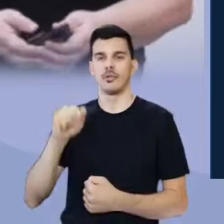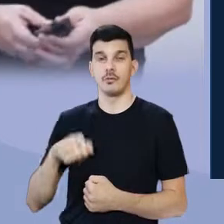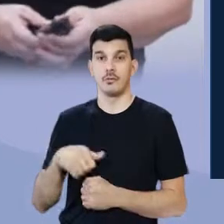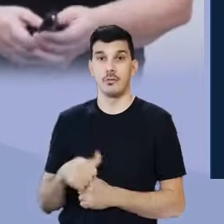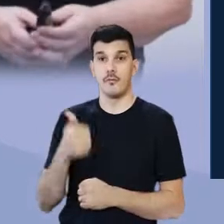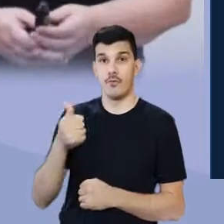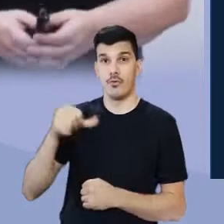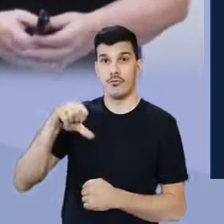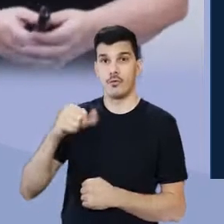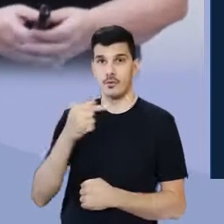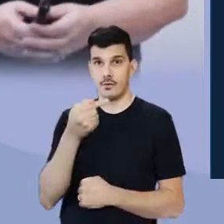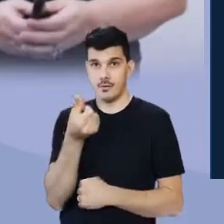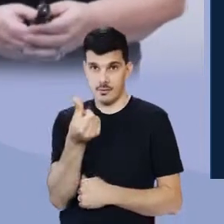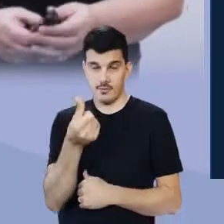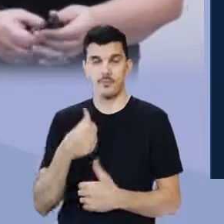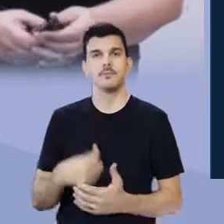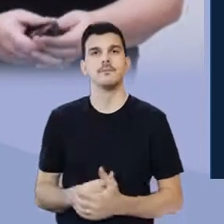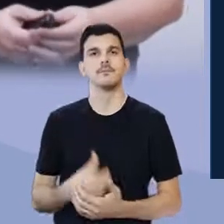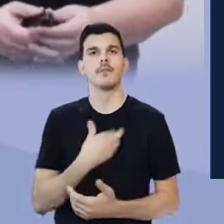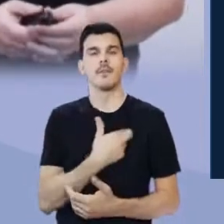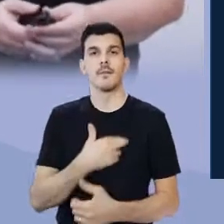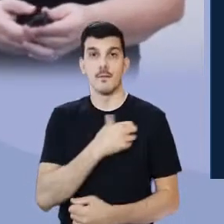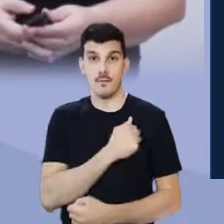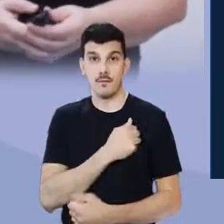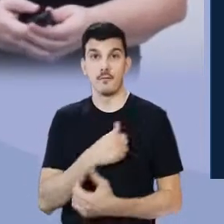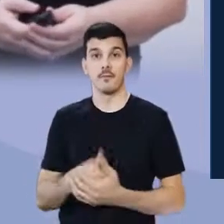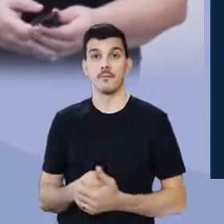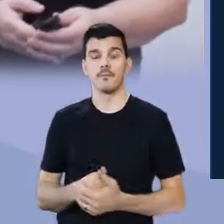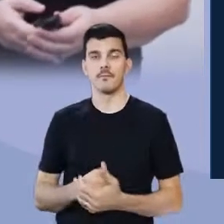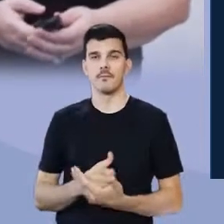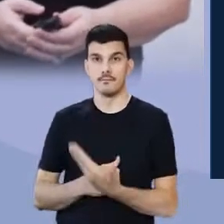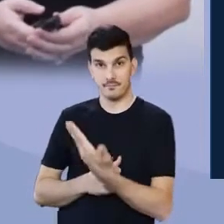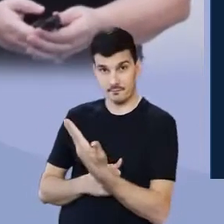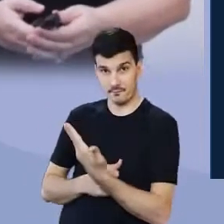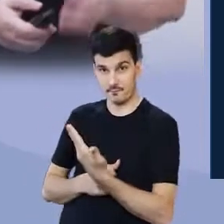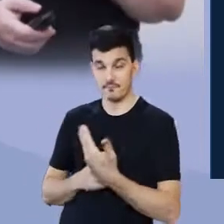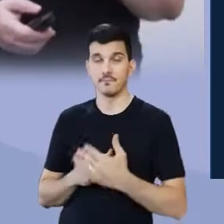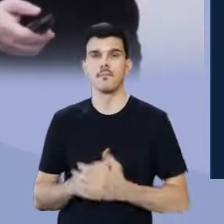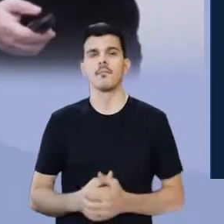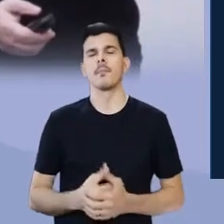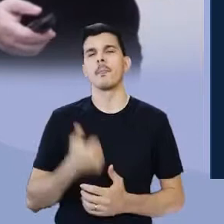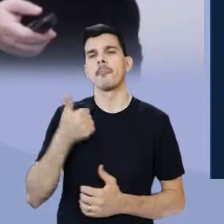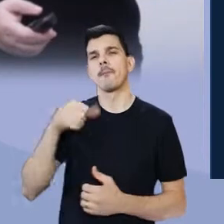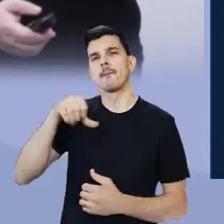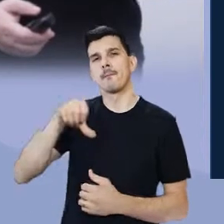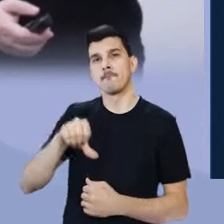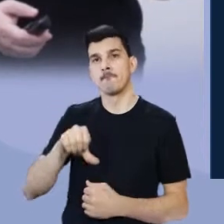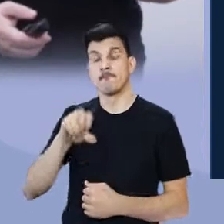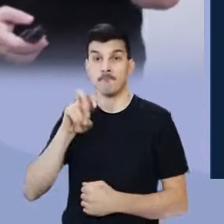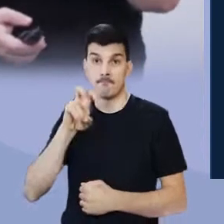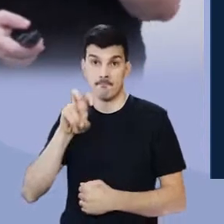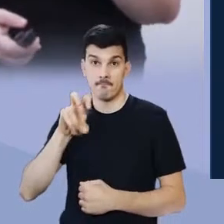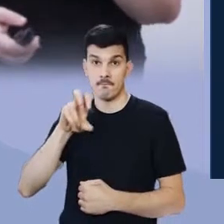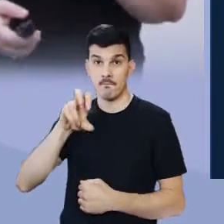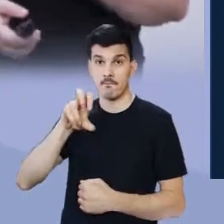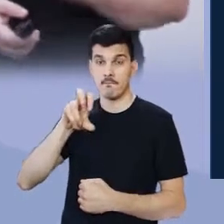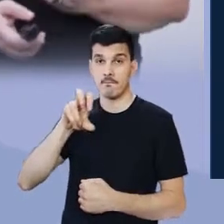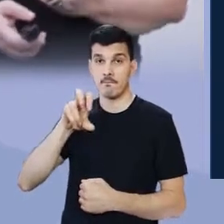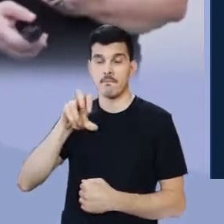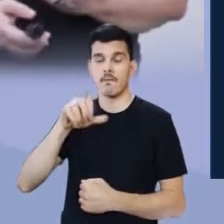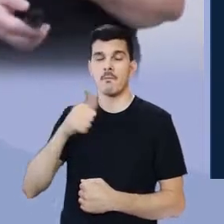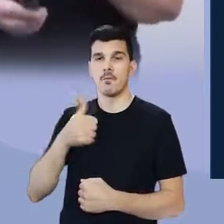1976, e o romance O Homem da Monseca, em 1994.